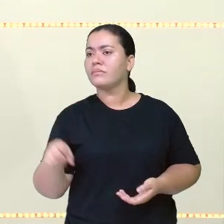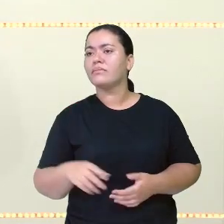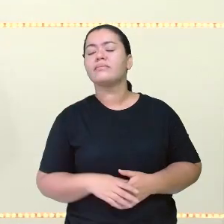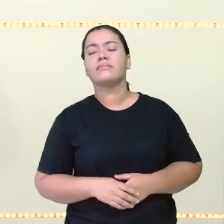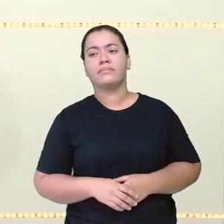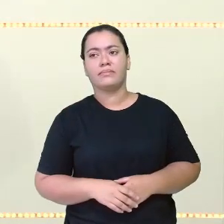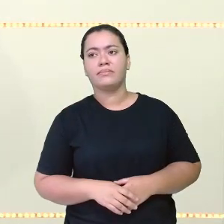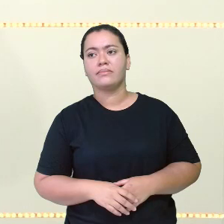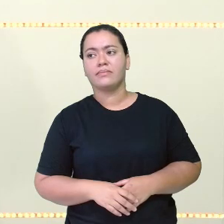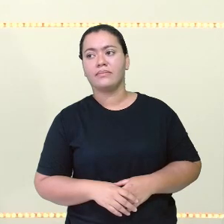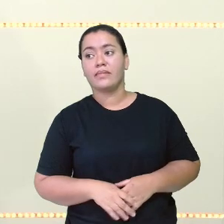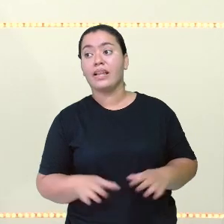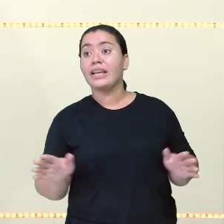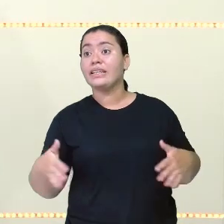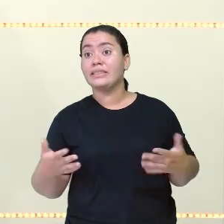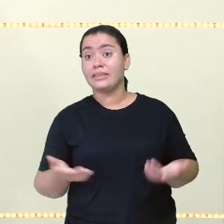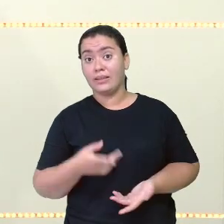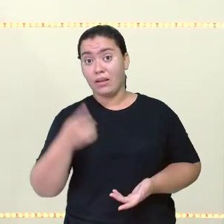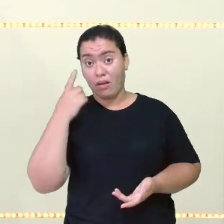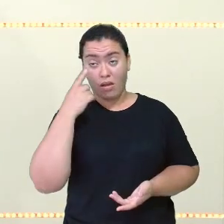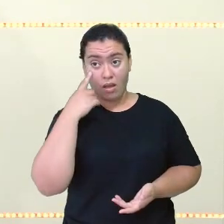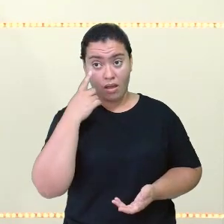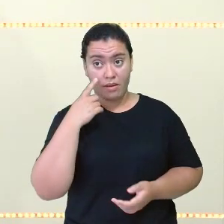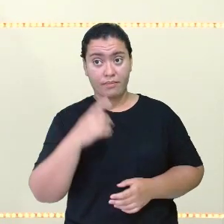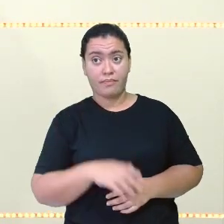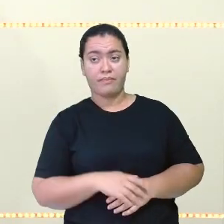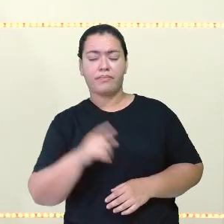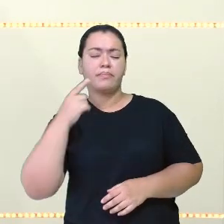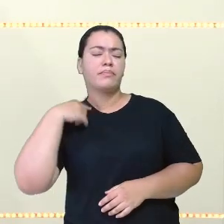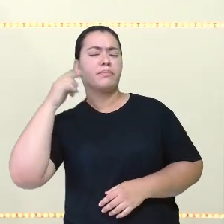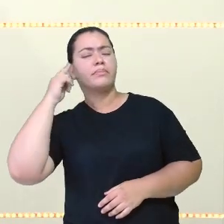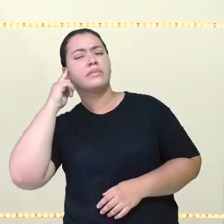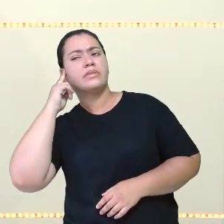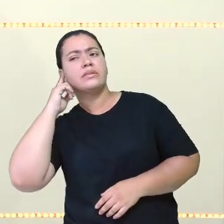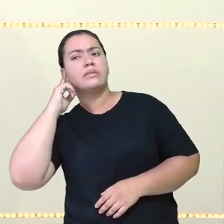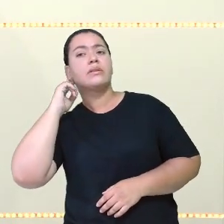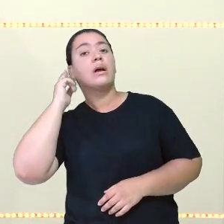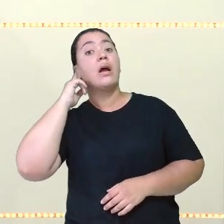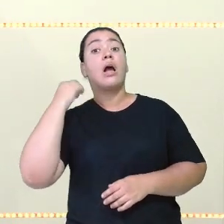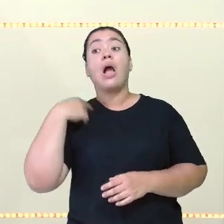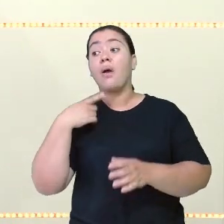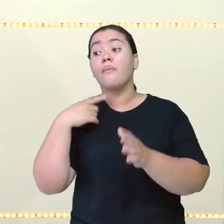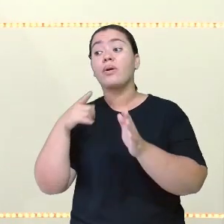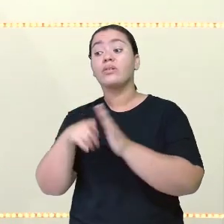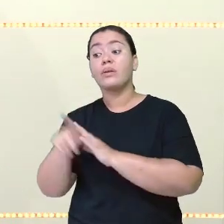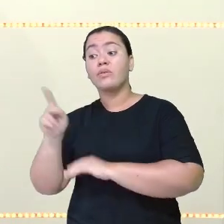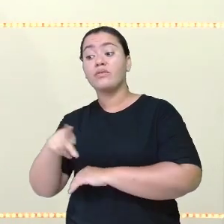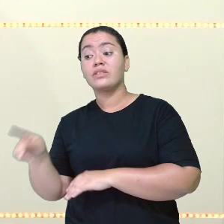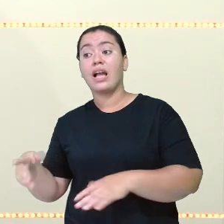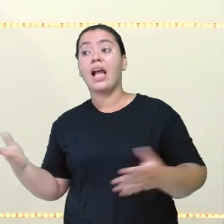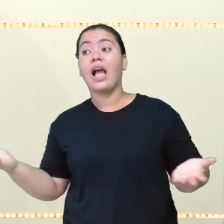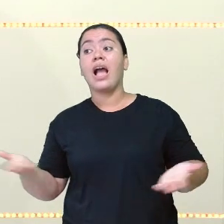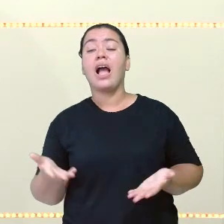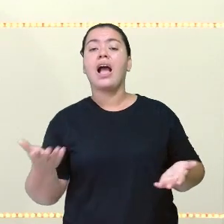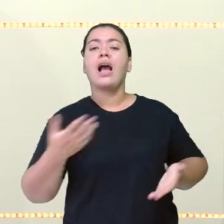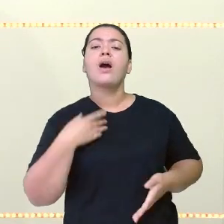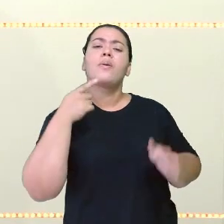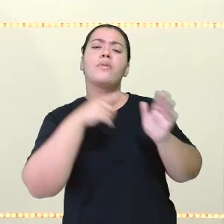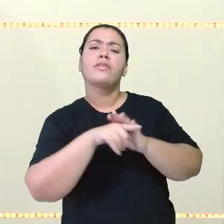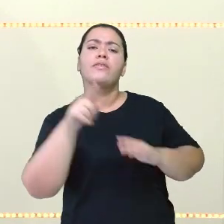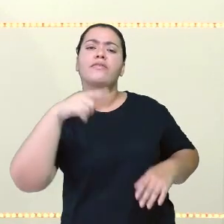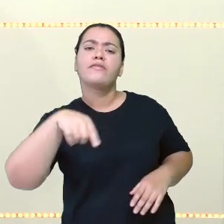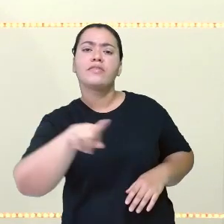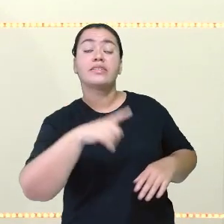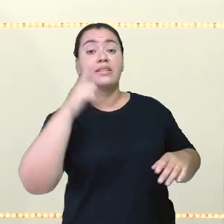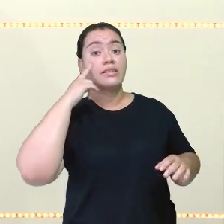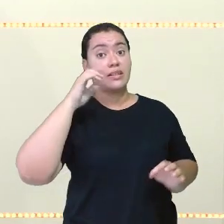Exatamente. Então, olha só. Vamos então pensar, eu perguntei à professora Esté e agora eu pergunto a vocês que